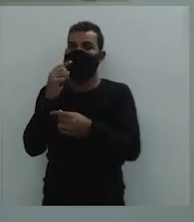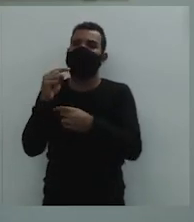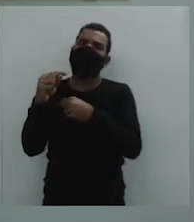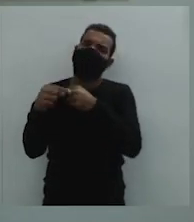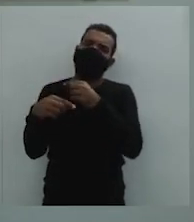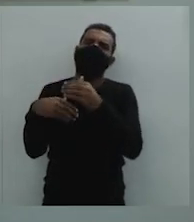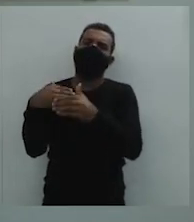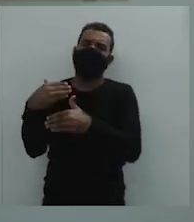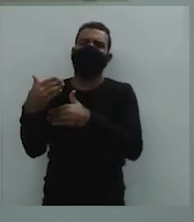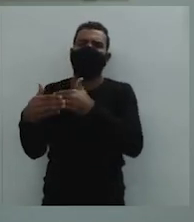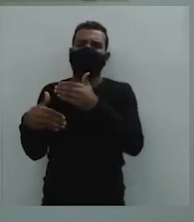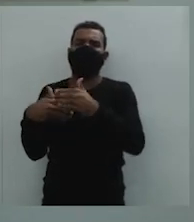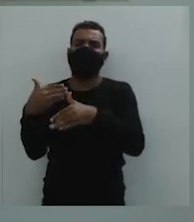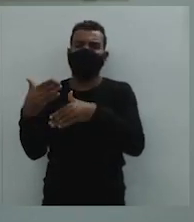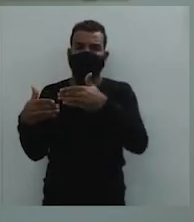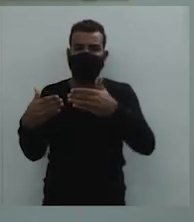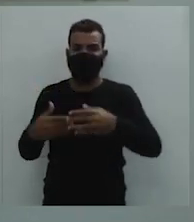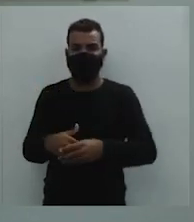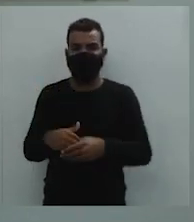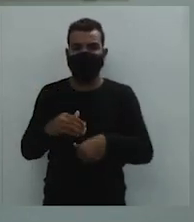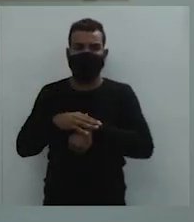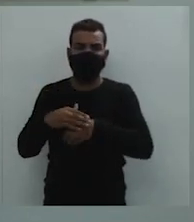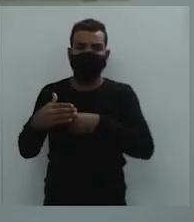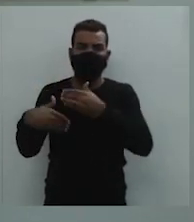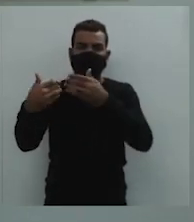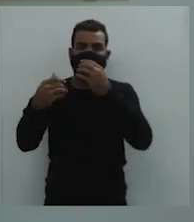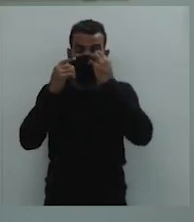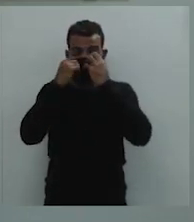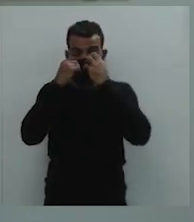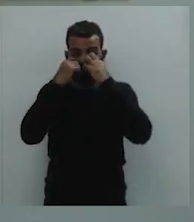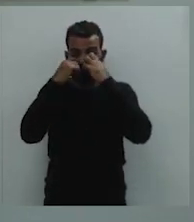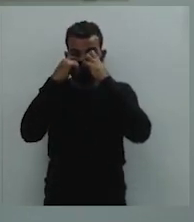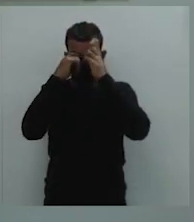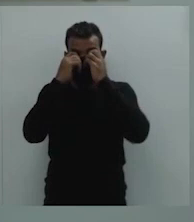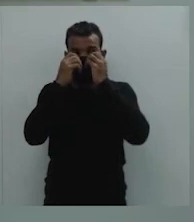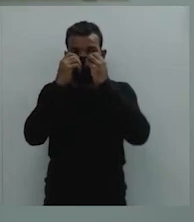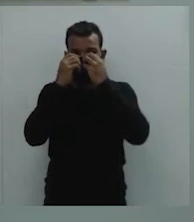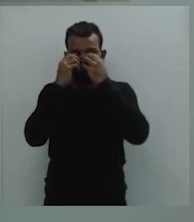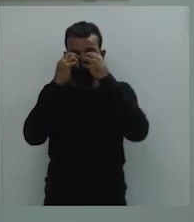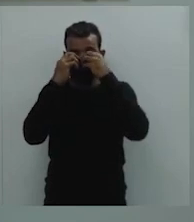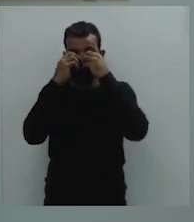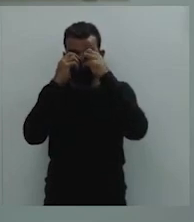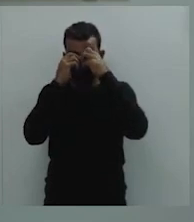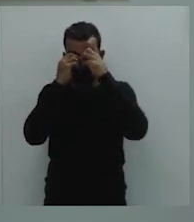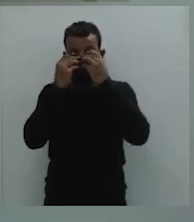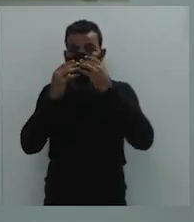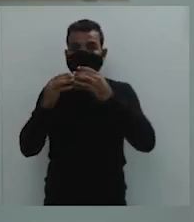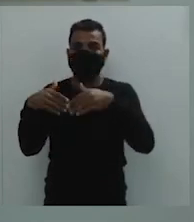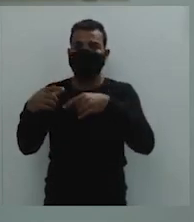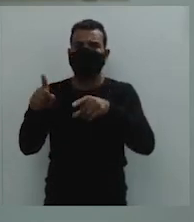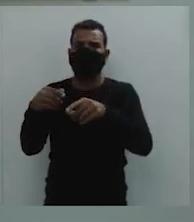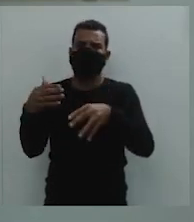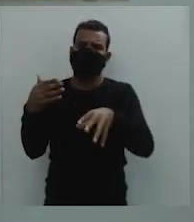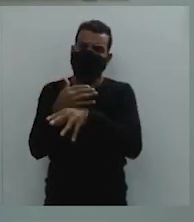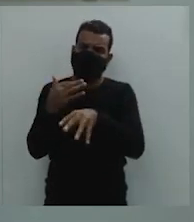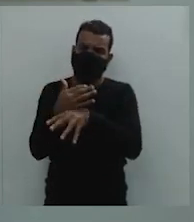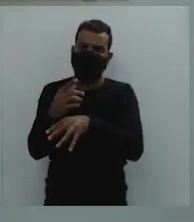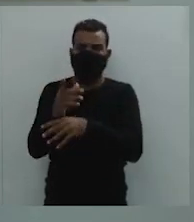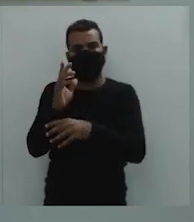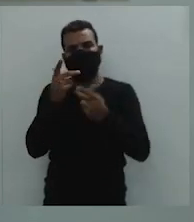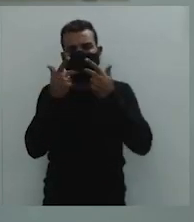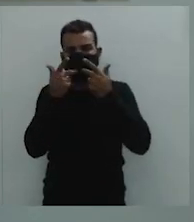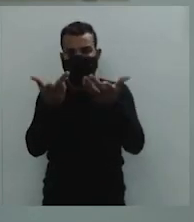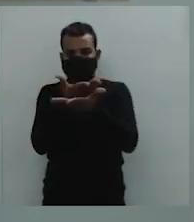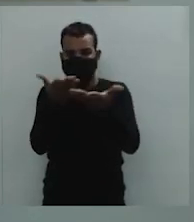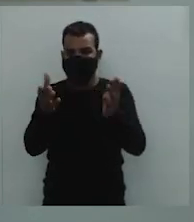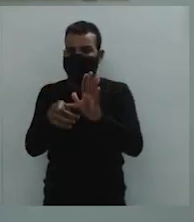crescendo e se desenvolvendo com o passar do tempo, certo? E muitos desses pousos deram origem às cidades, que foi justamente o que eu falei